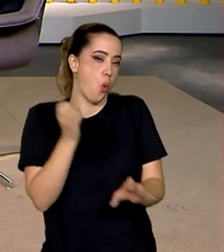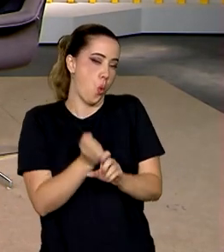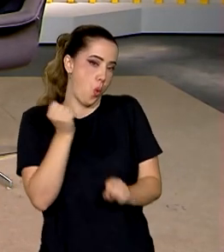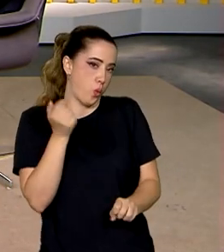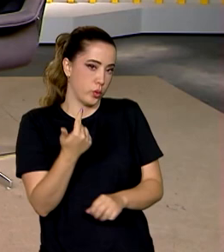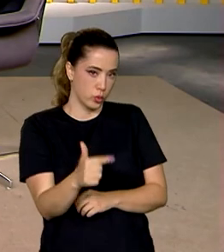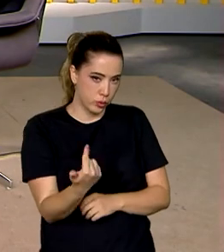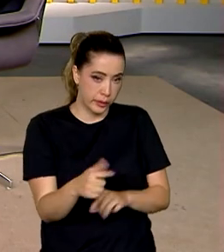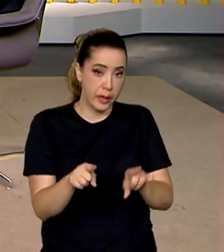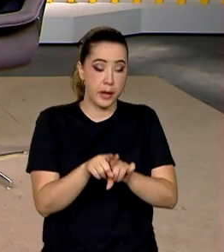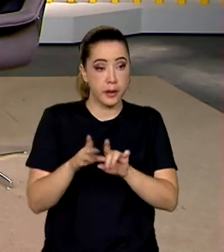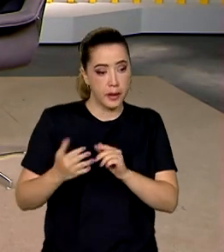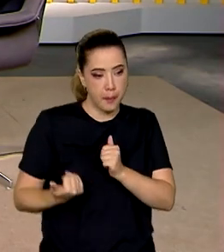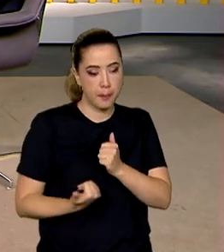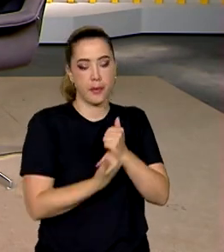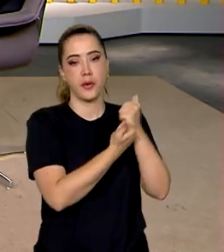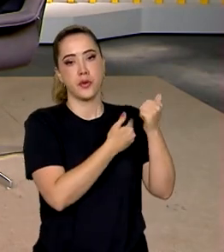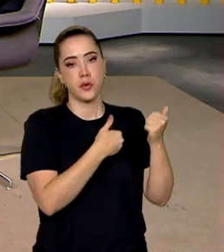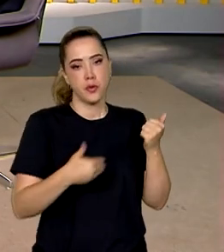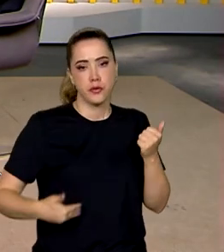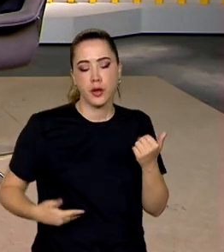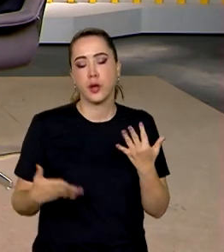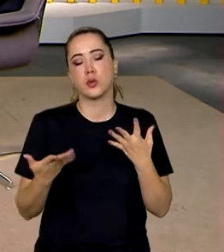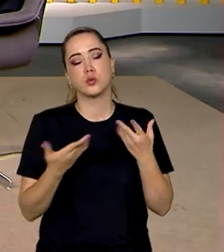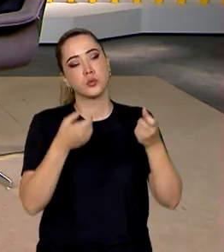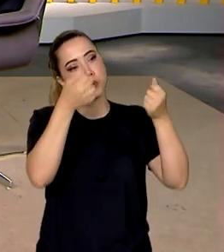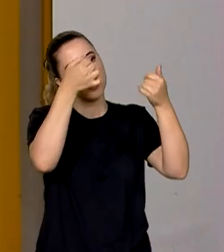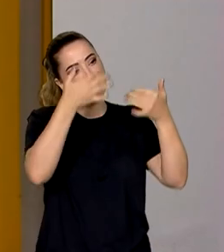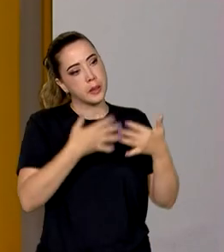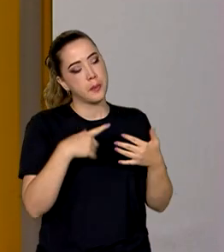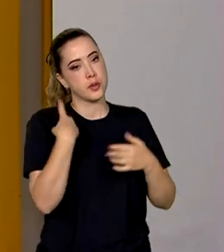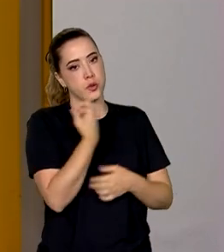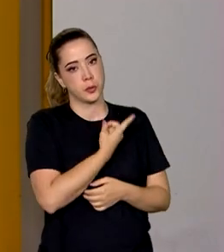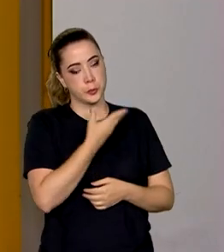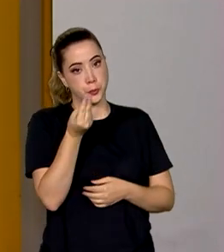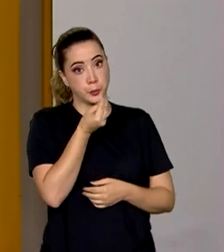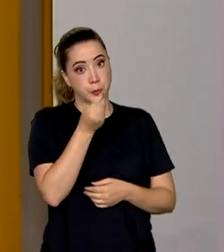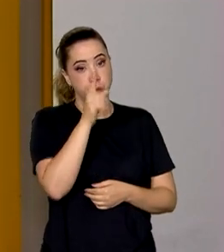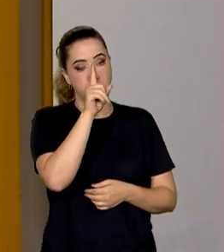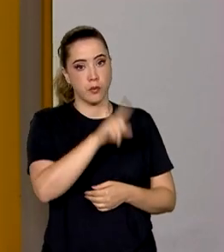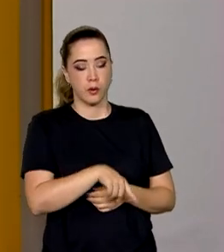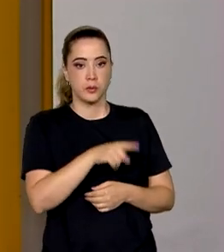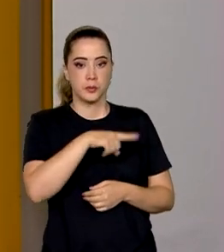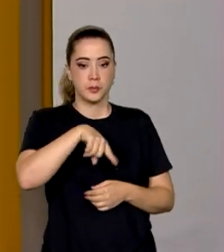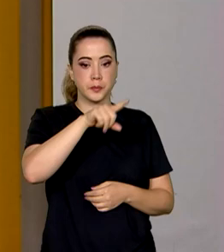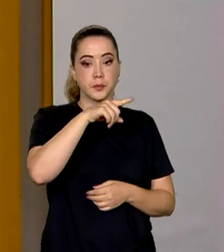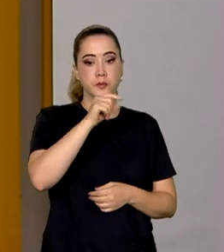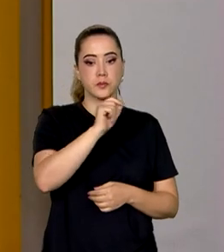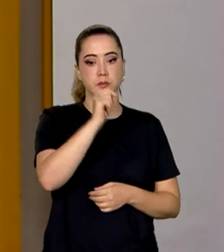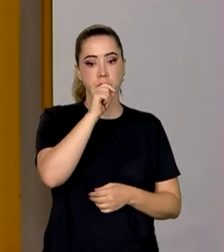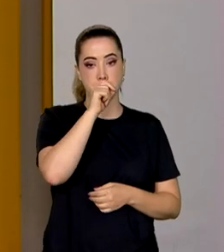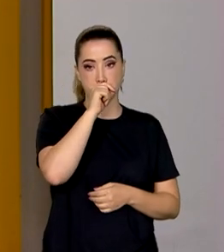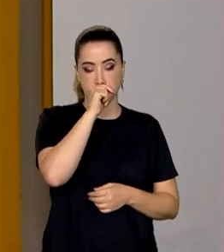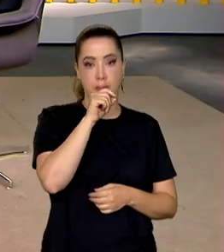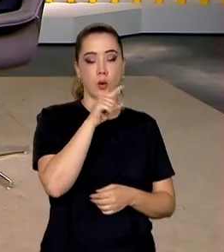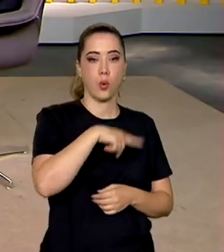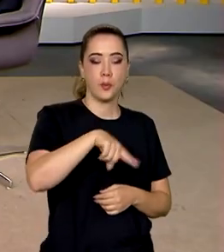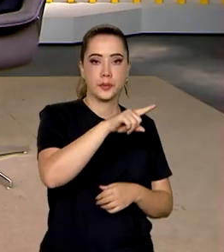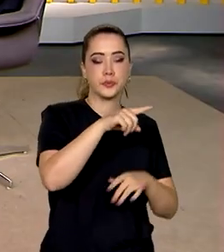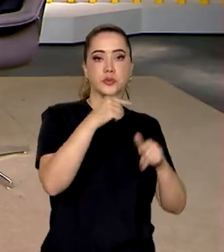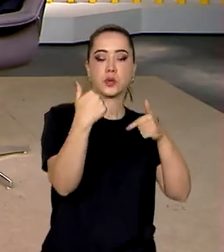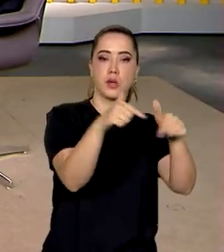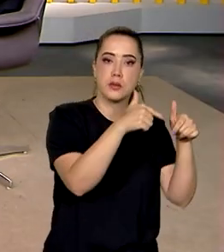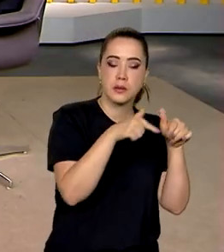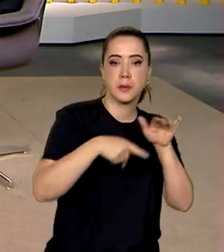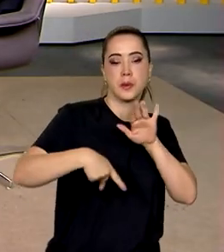parceiras do Estado. Gostaria que você falasse um pouquinho sobre que tipos de trabalhos